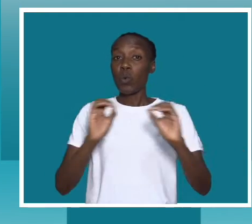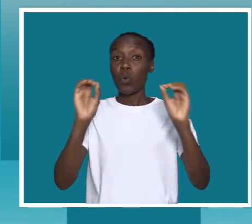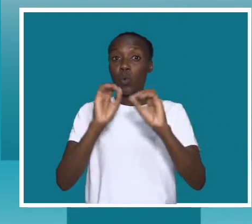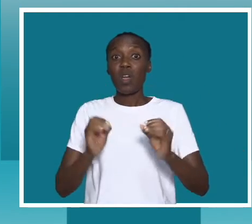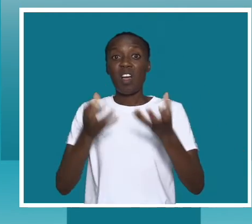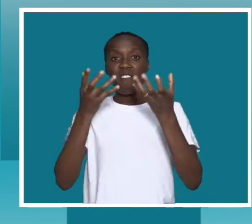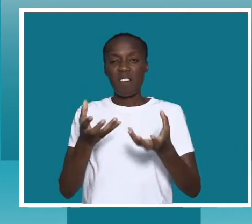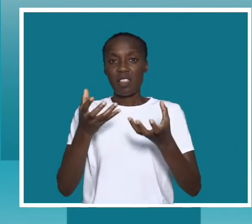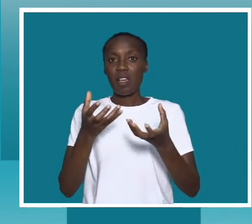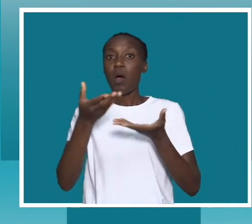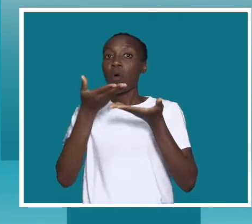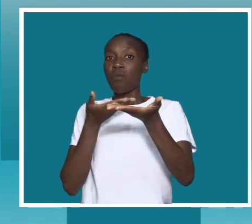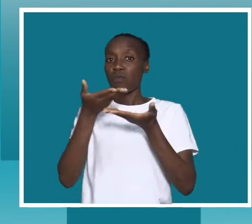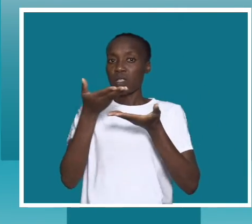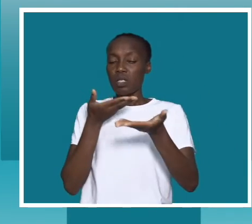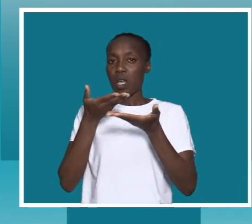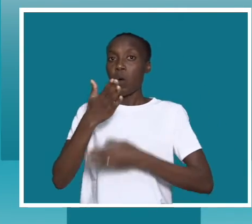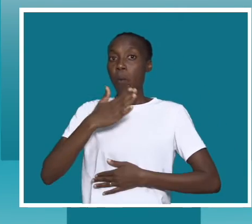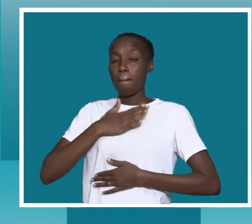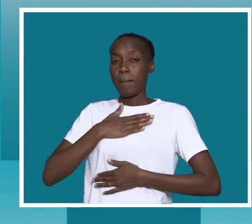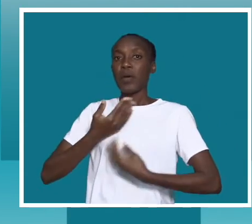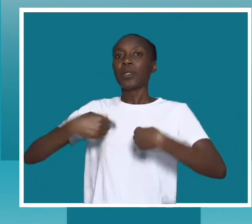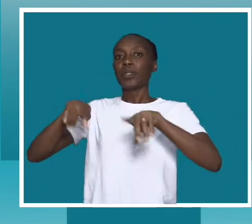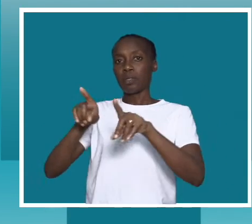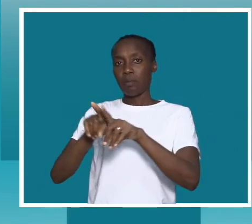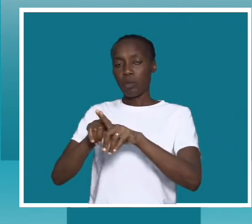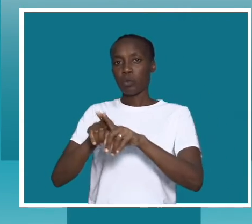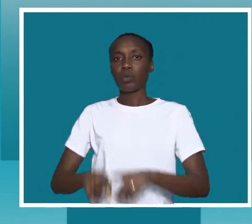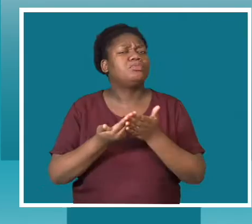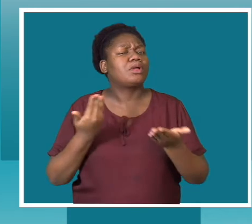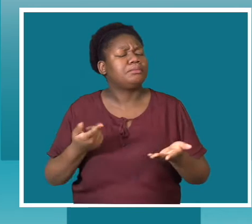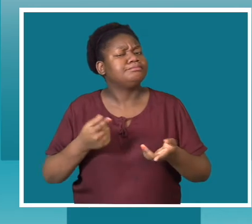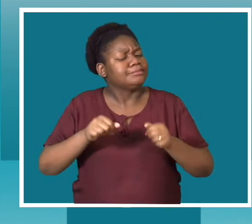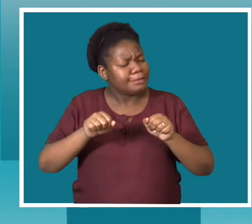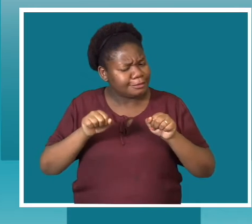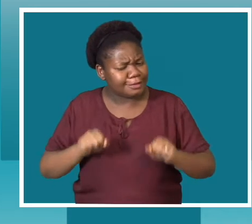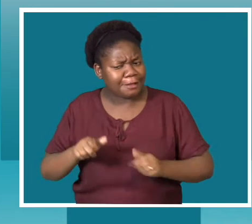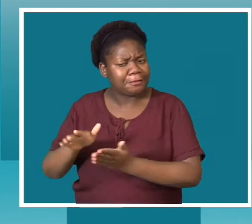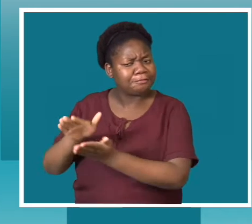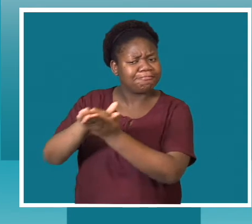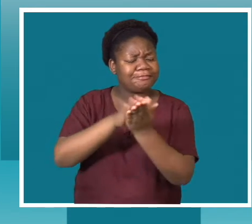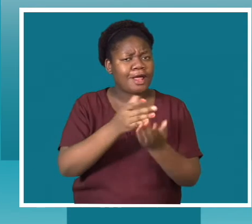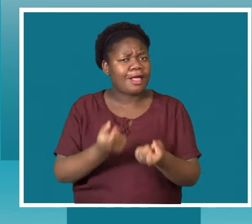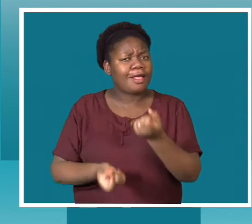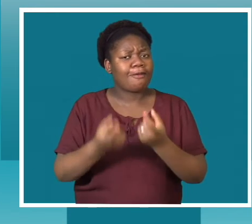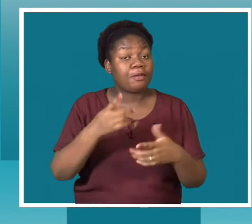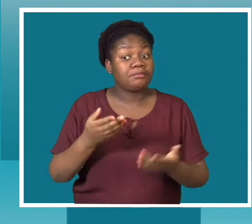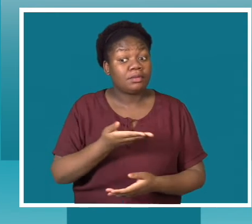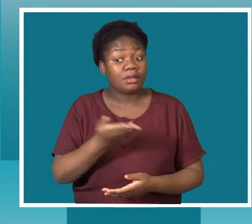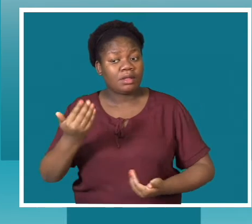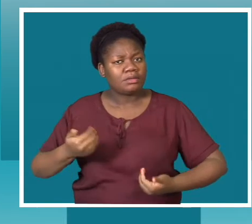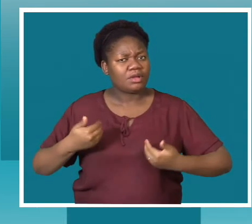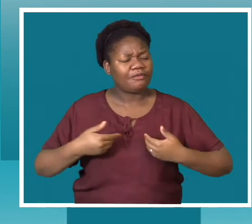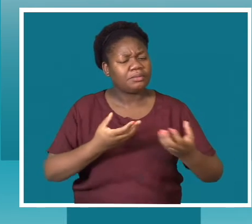Infelizmente, ainda não, nem com os meus irmãos. Porque os jovens precisam de